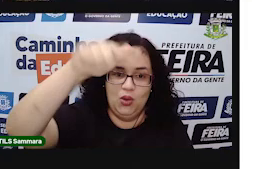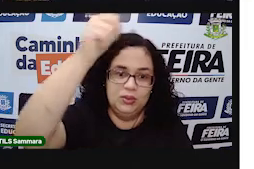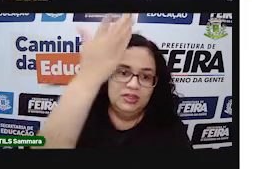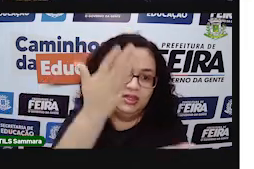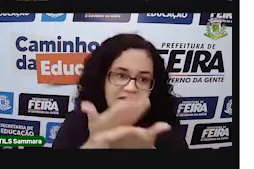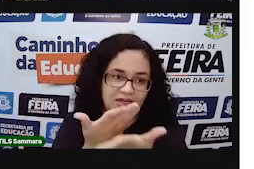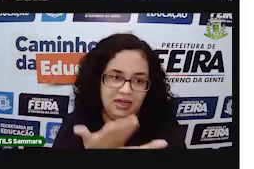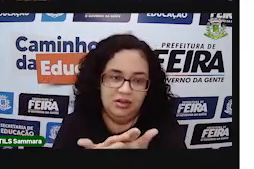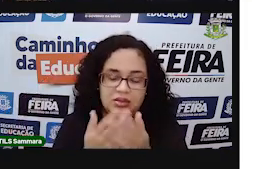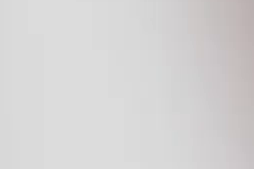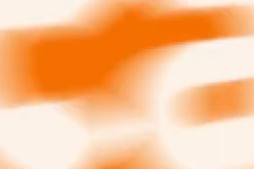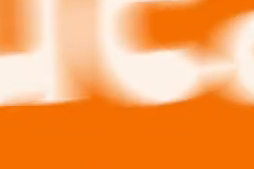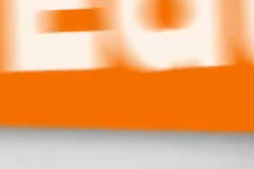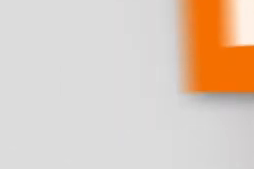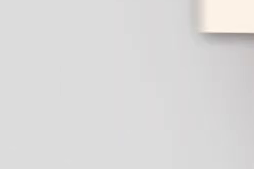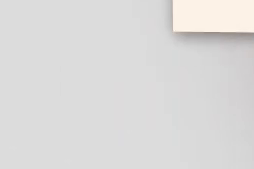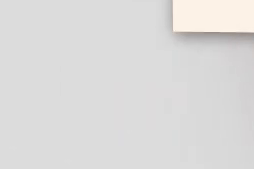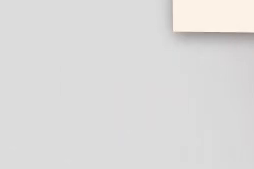aula.